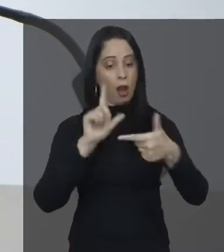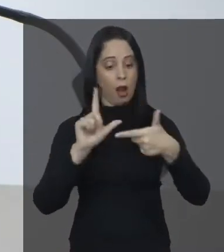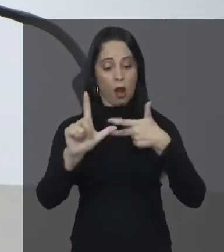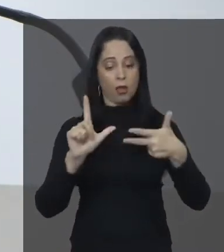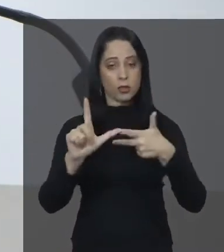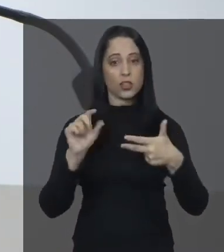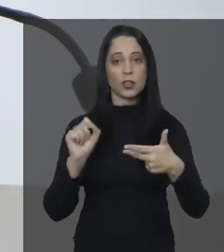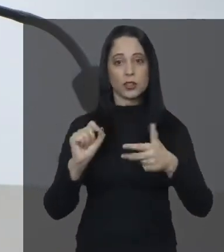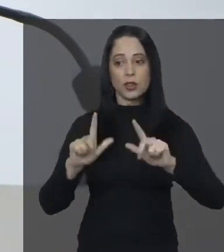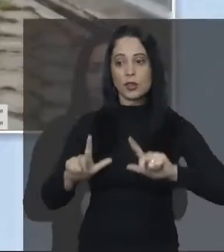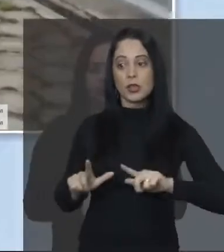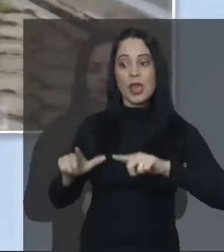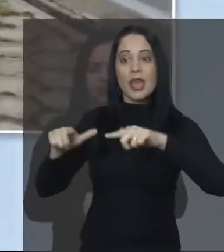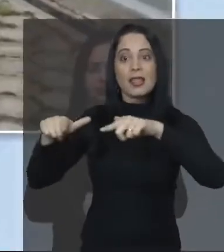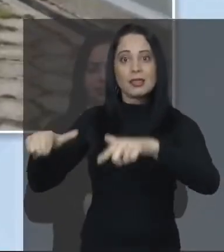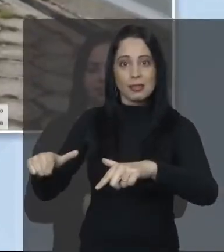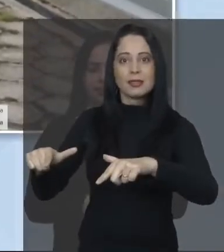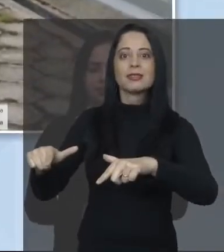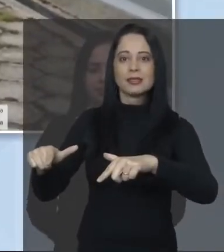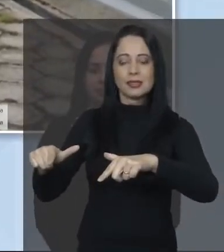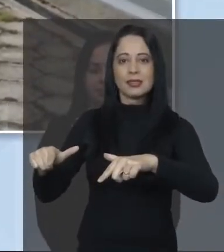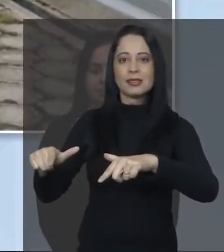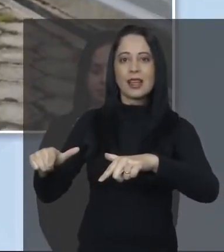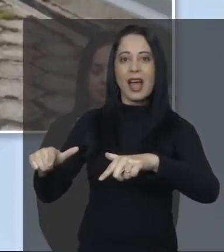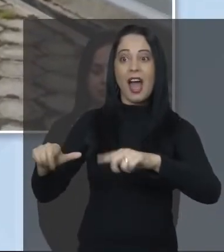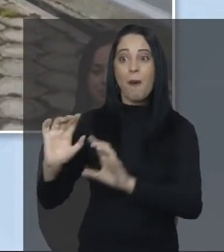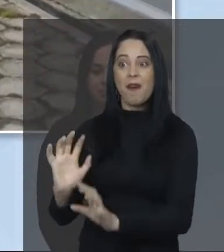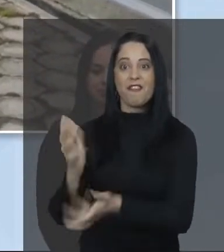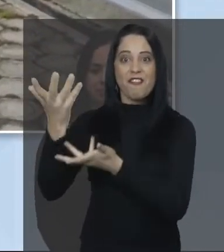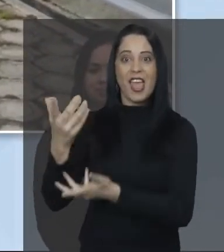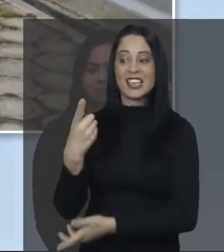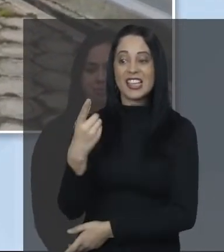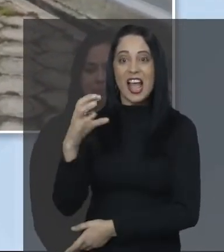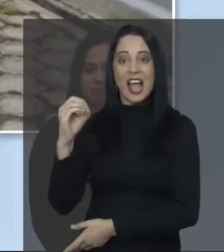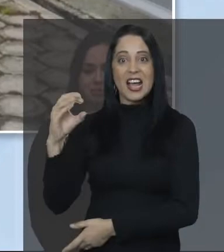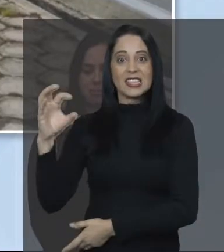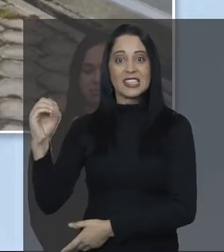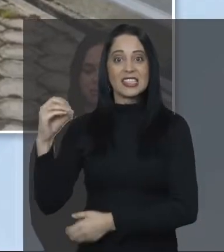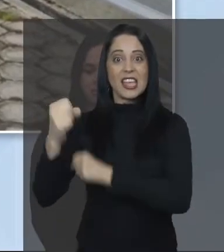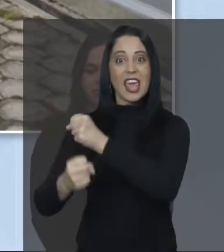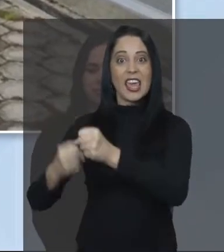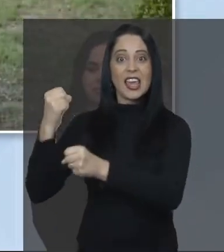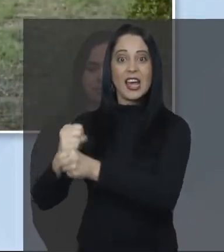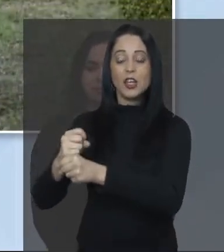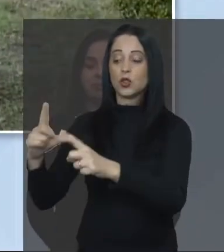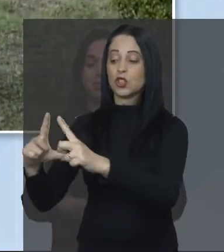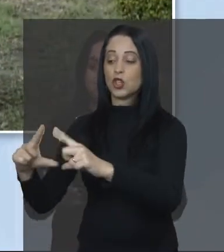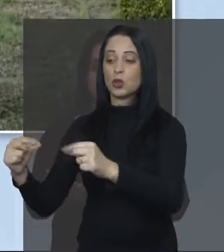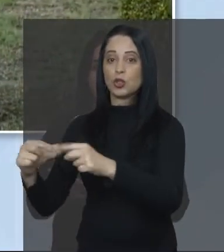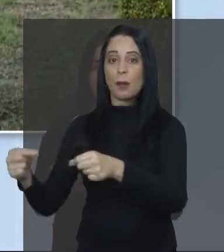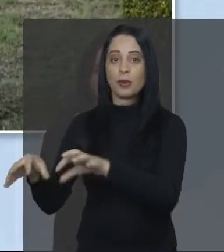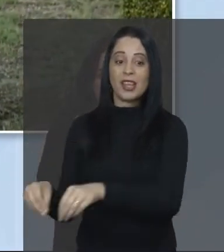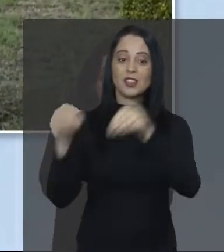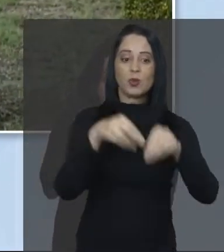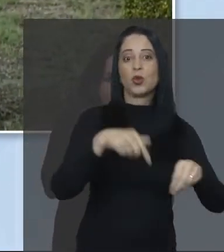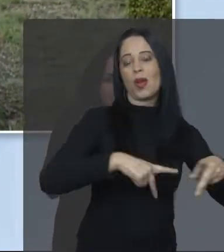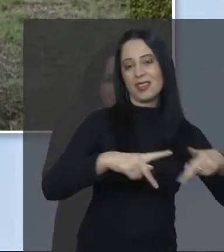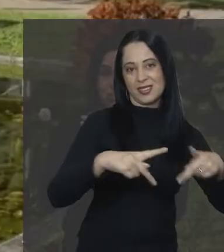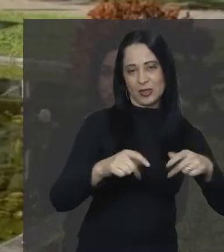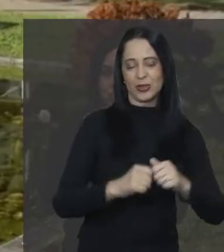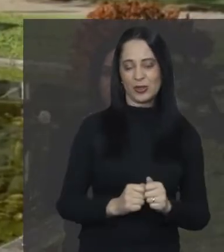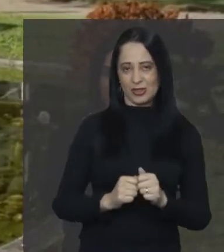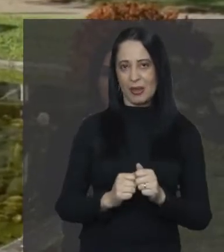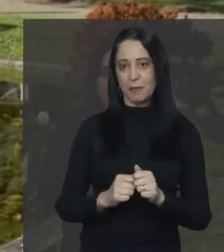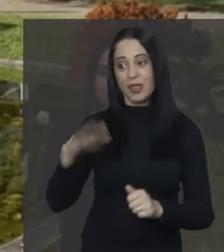do vereador Walter Hayashi, que institui um diploma específico para comemorar o centenário da imigração japonesa em São José.